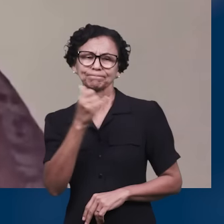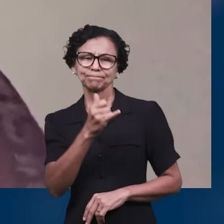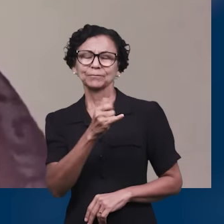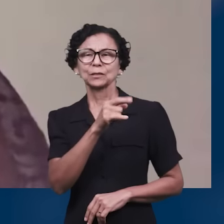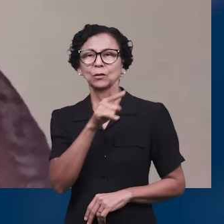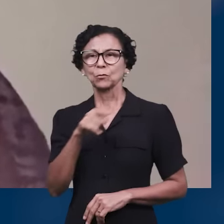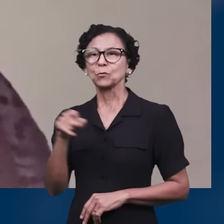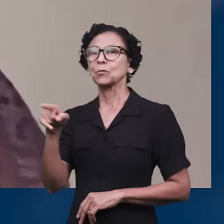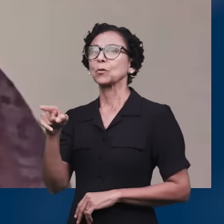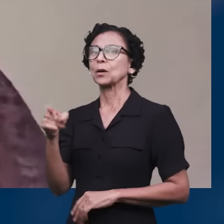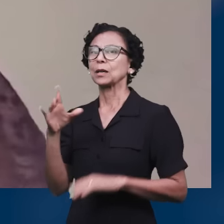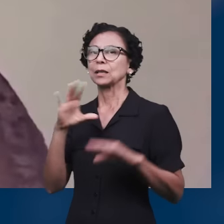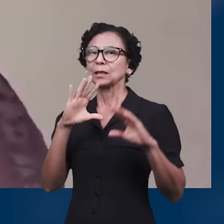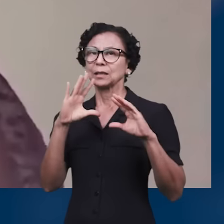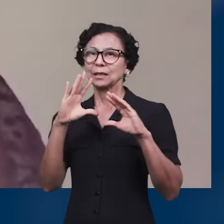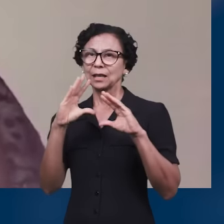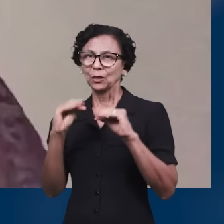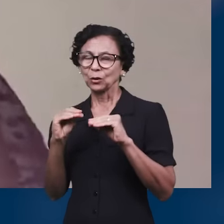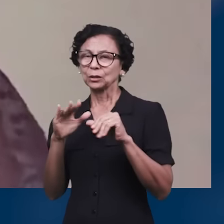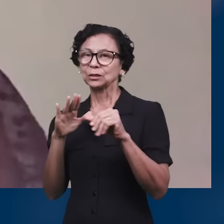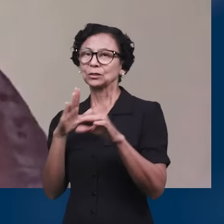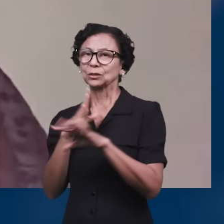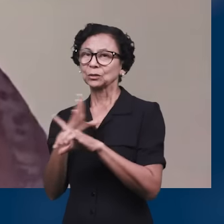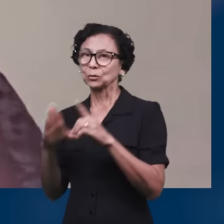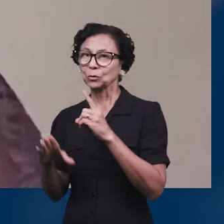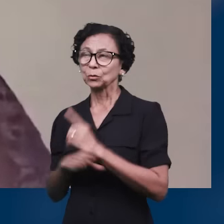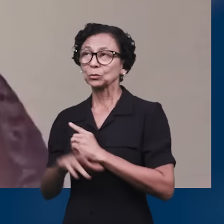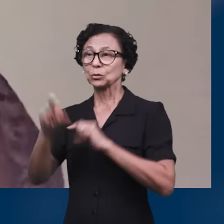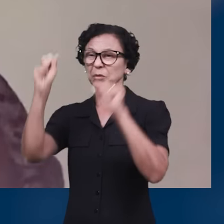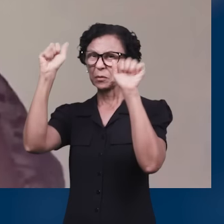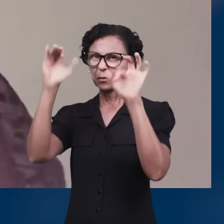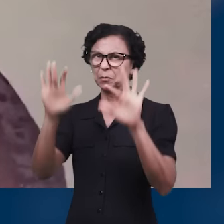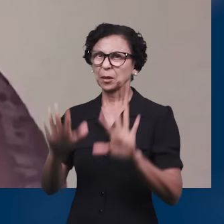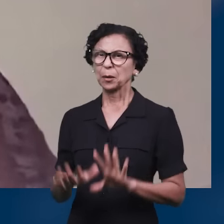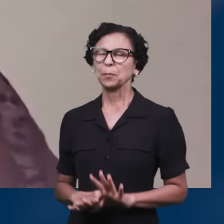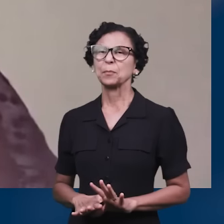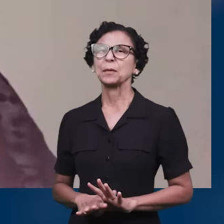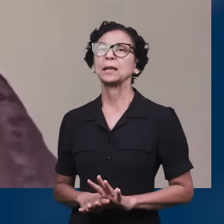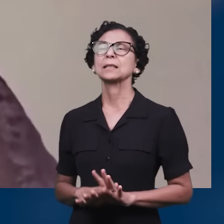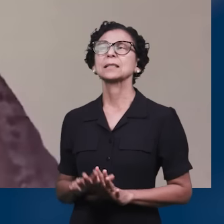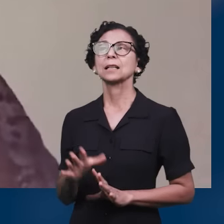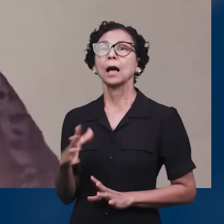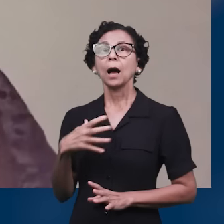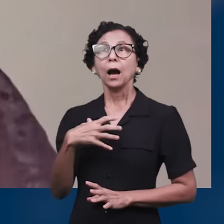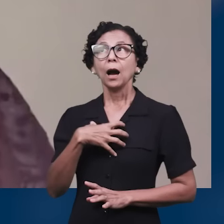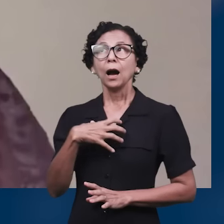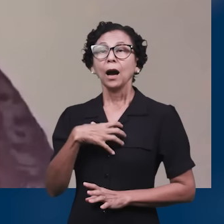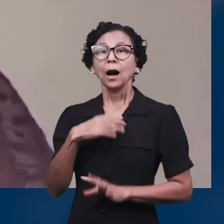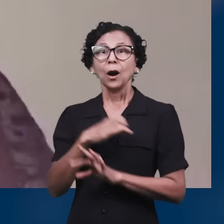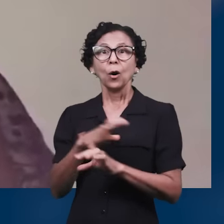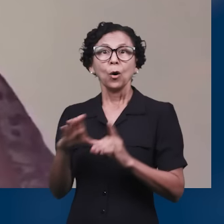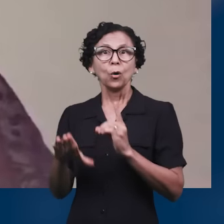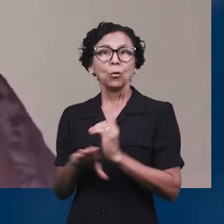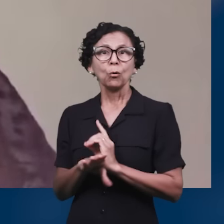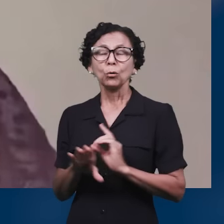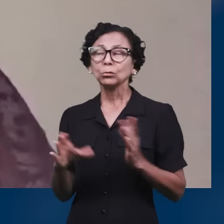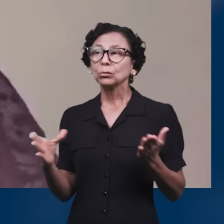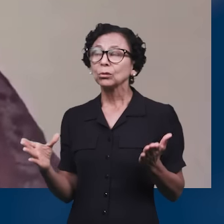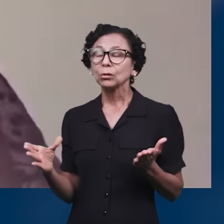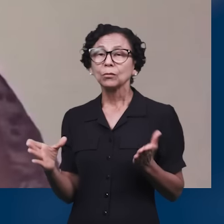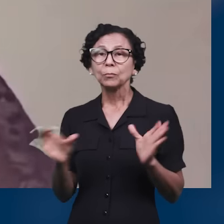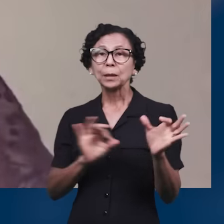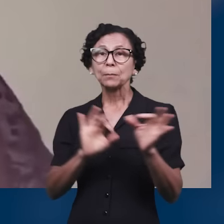recebeu uma grande bênção da parte do Senhor, pois ela sentiu que o culto foi todo para ela. Ela se aquebrantou,